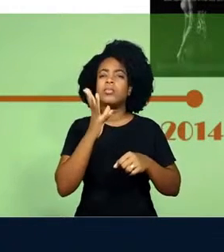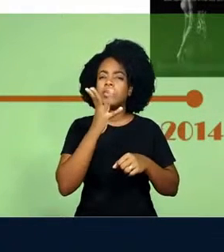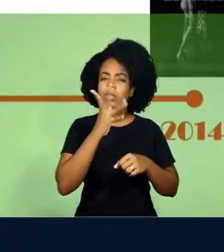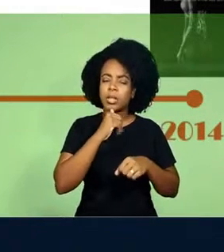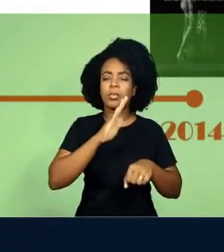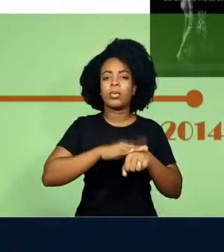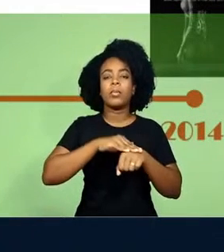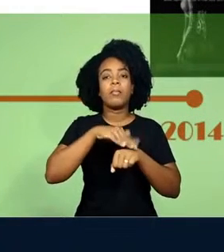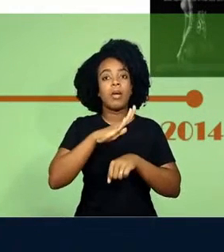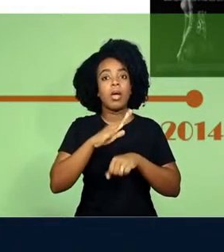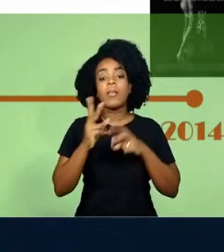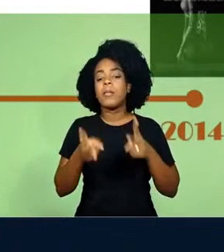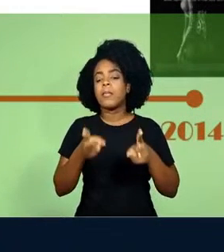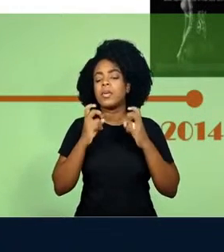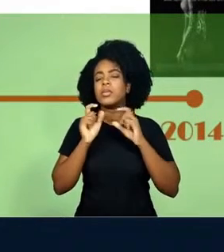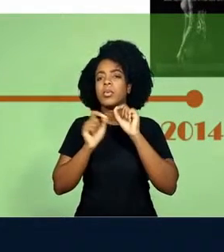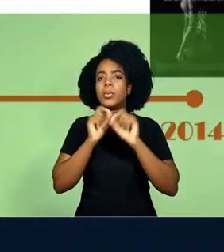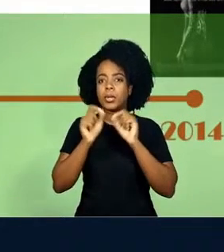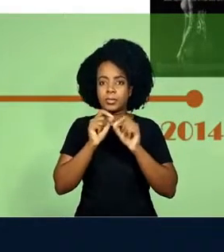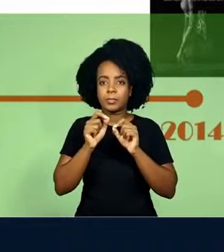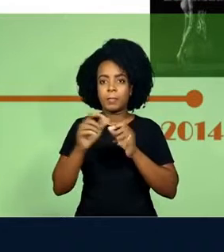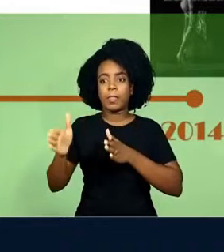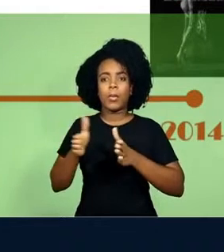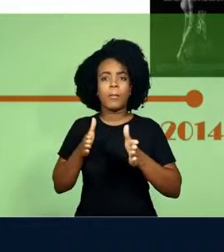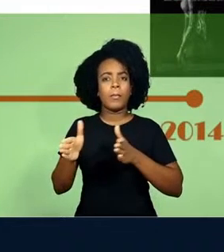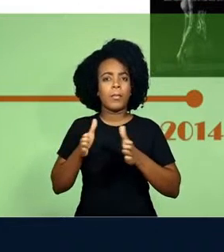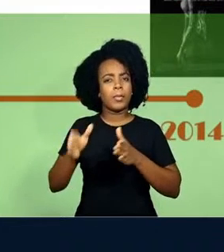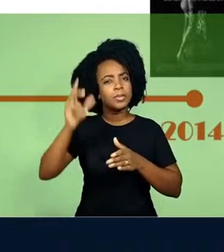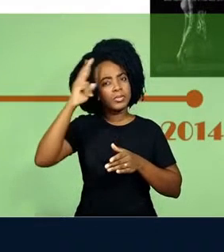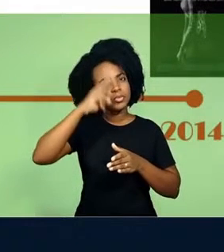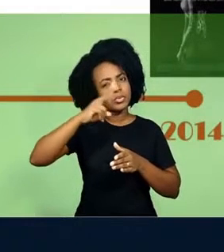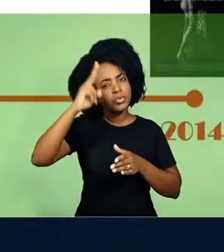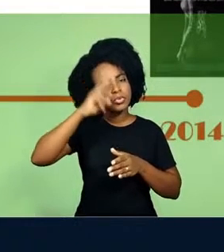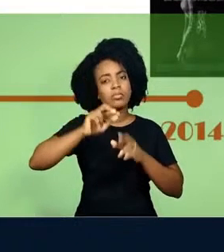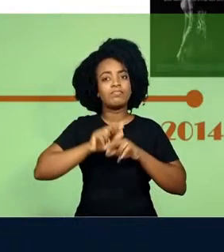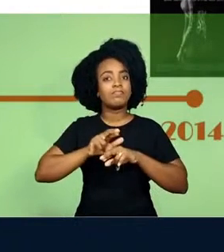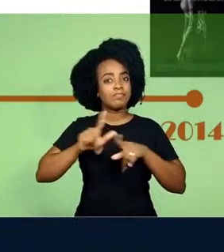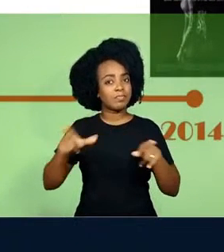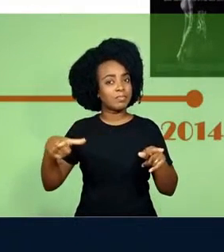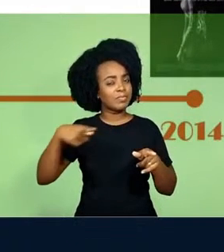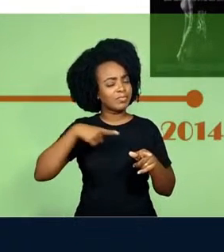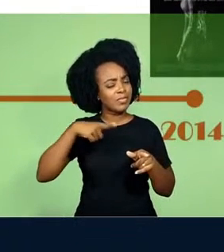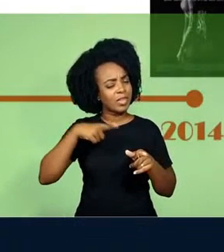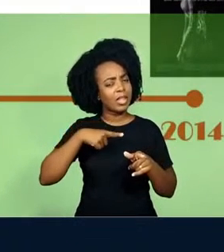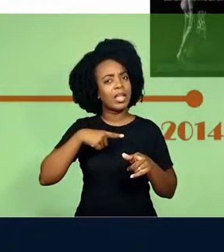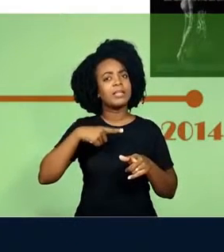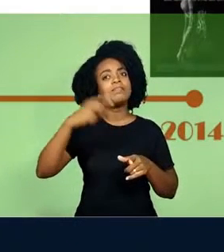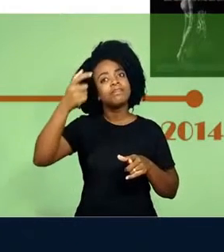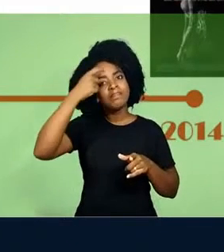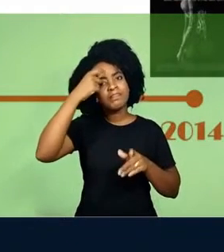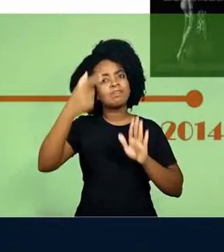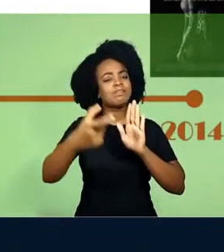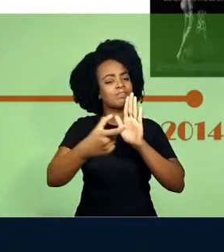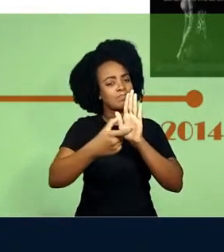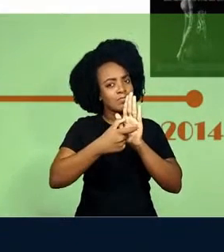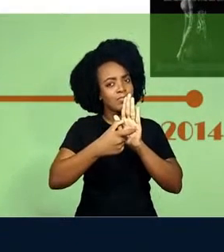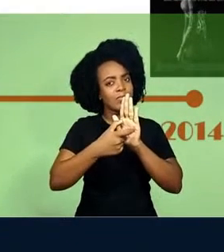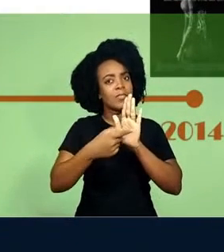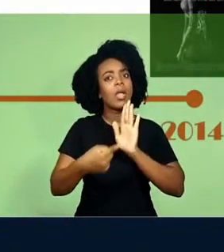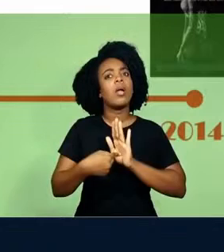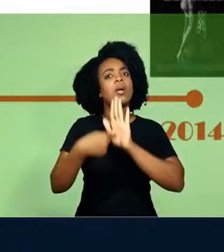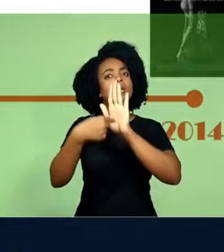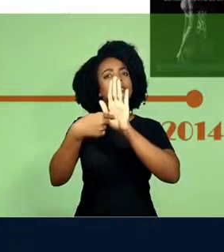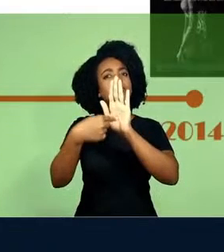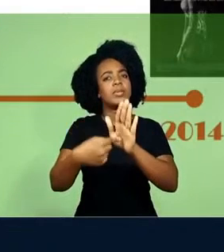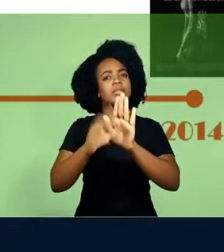Odisseia no Espaço. Mas o que eu quero notar é que são filmes de momentos históricos diferentes e que vão trazer concepções de inteligência artificial